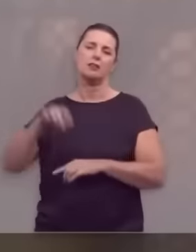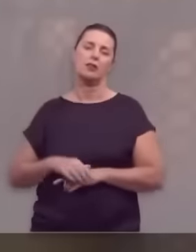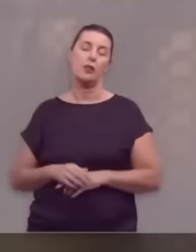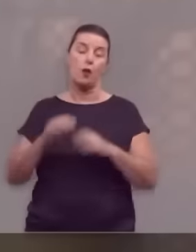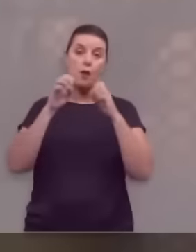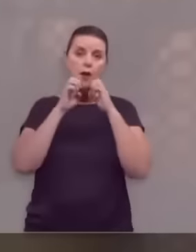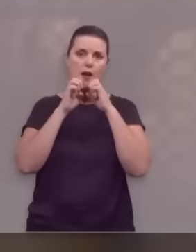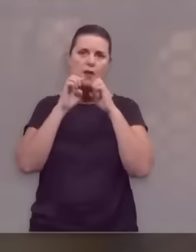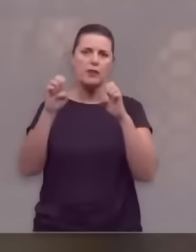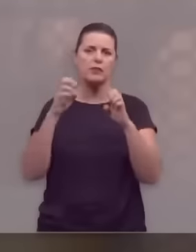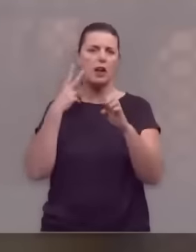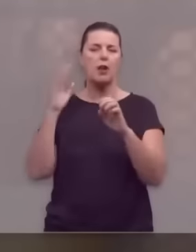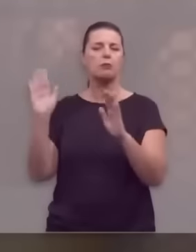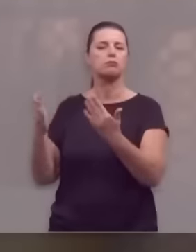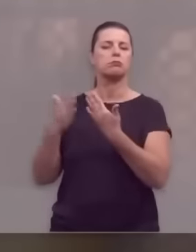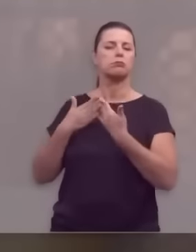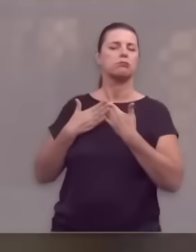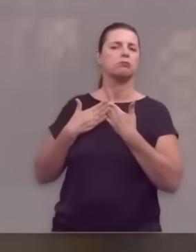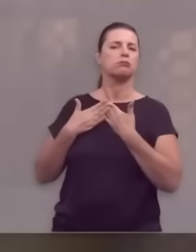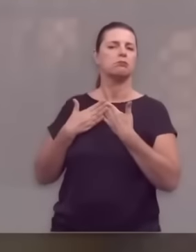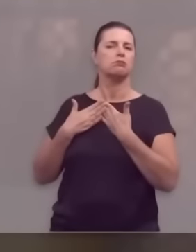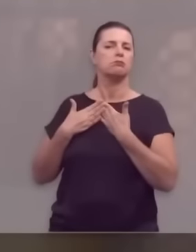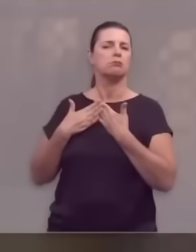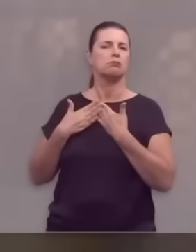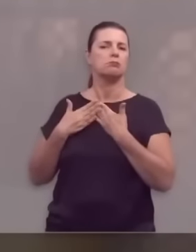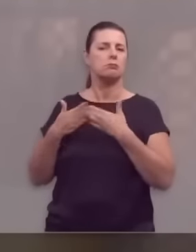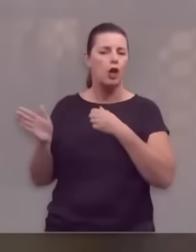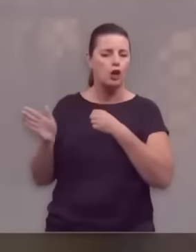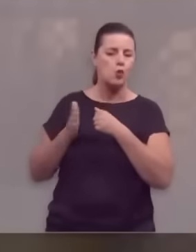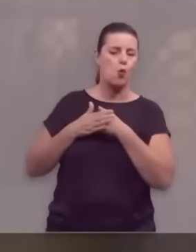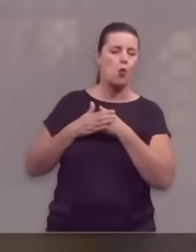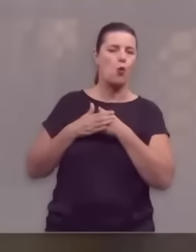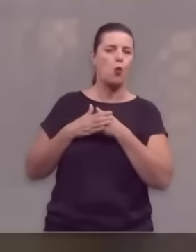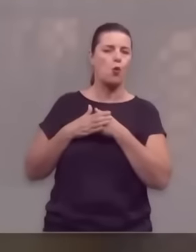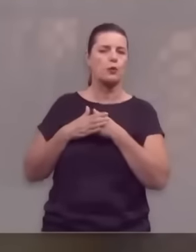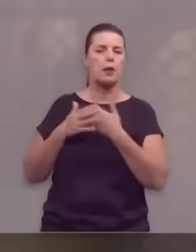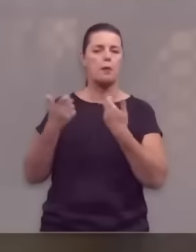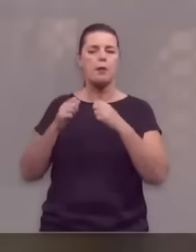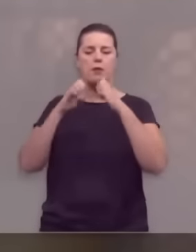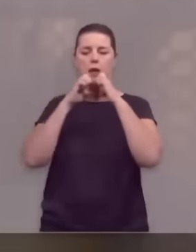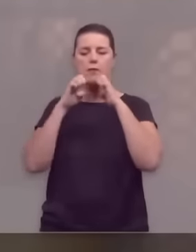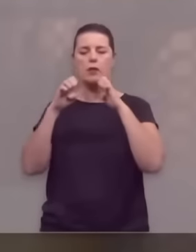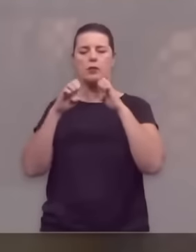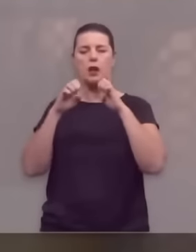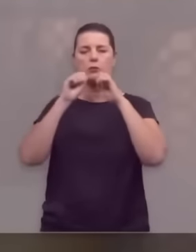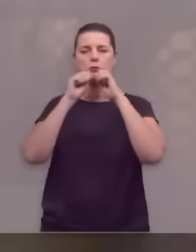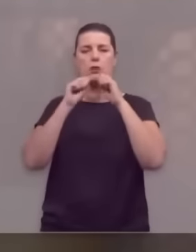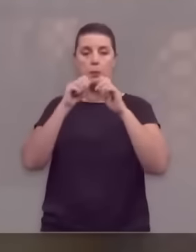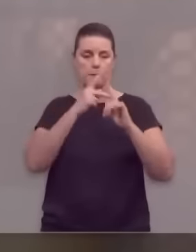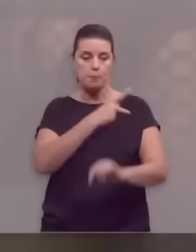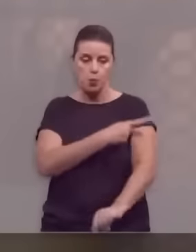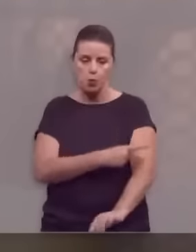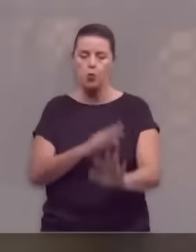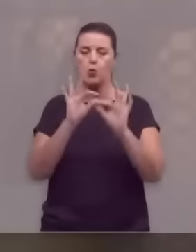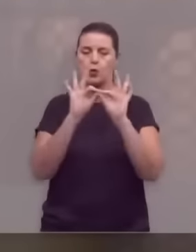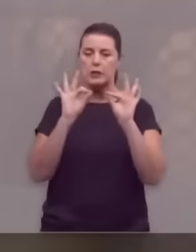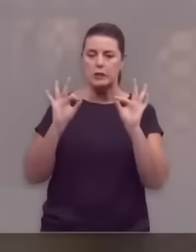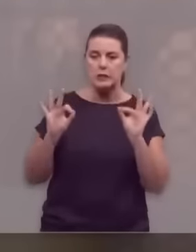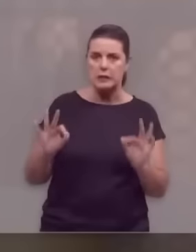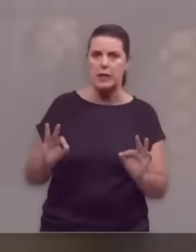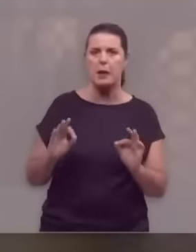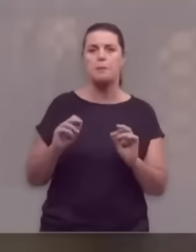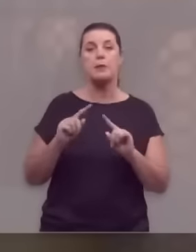O evangelho não é para ser retido pela igreja, escondido por ela, precisa este evangelho ser mantido puro, simples,